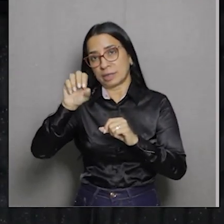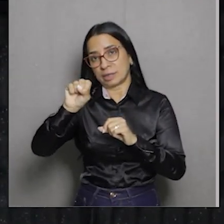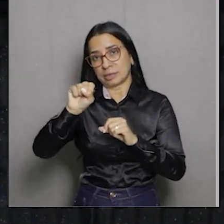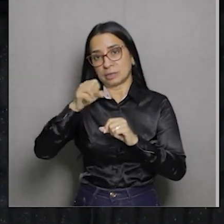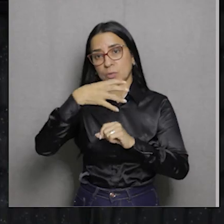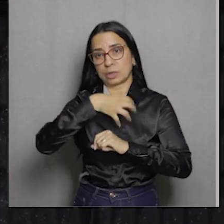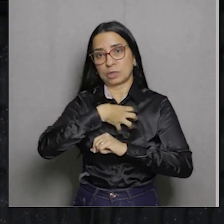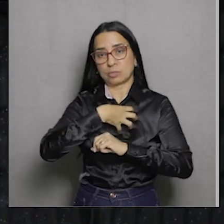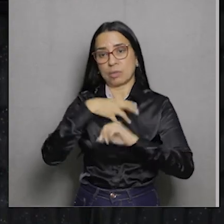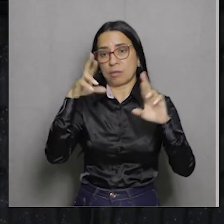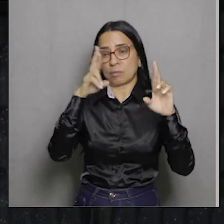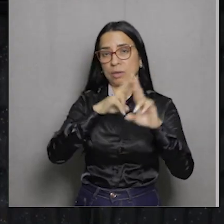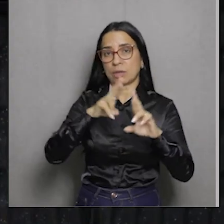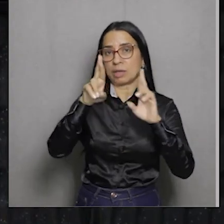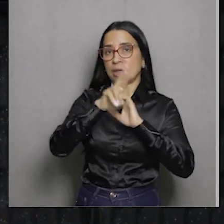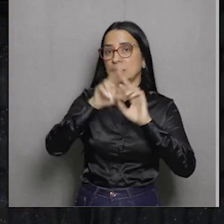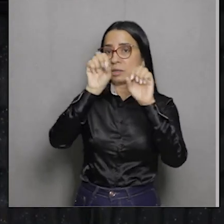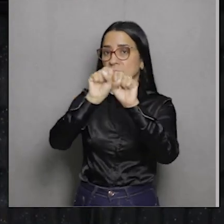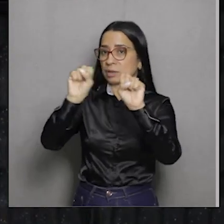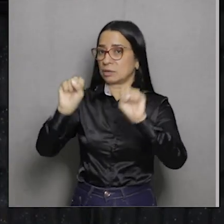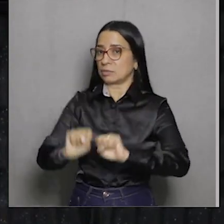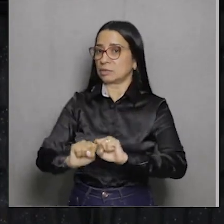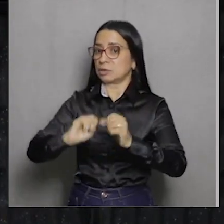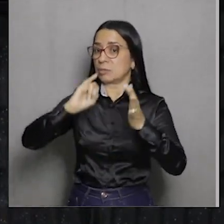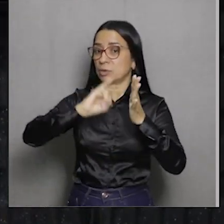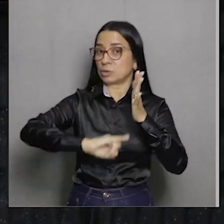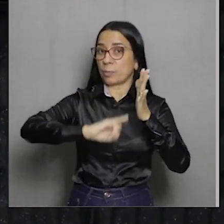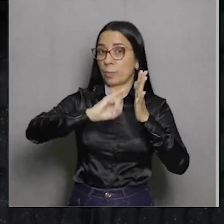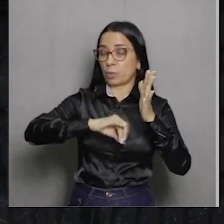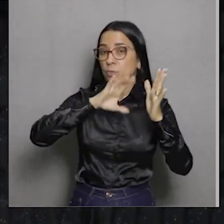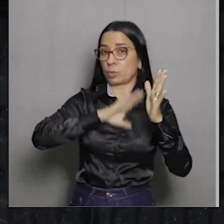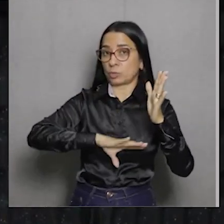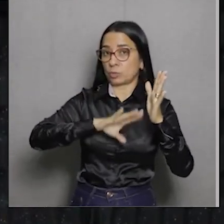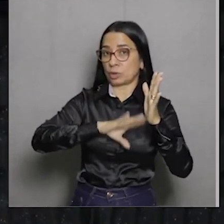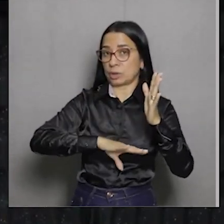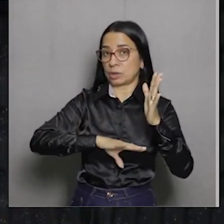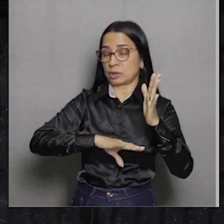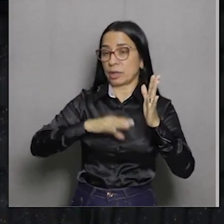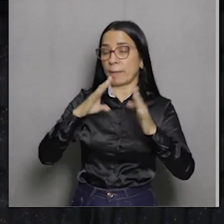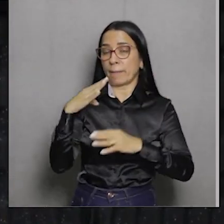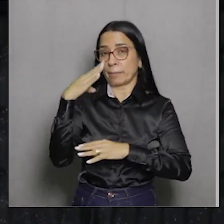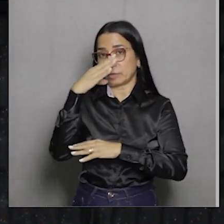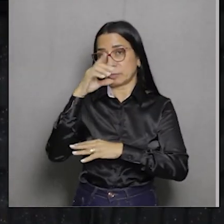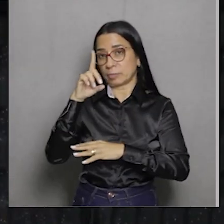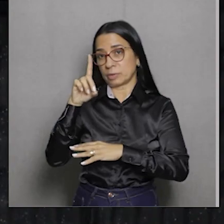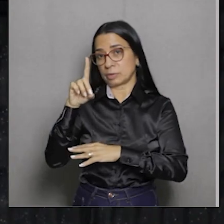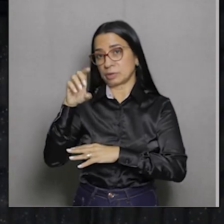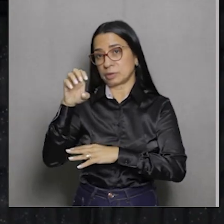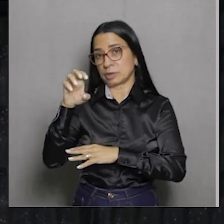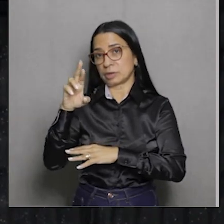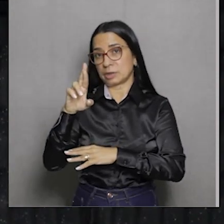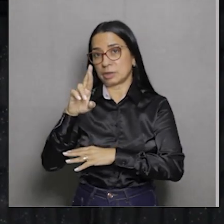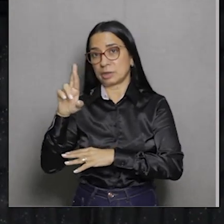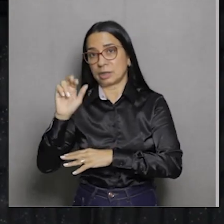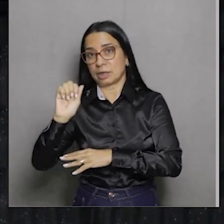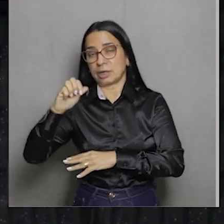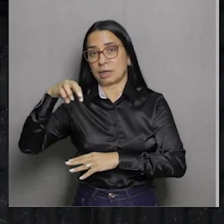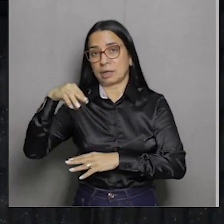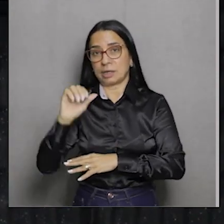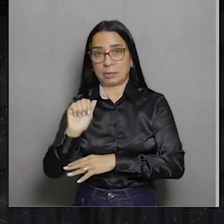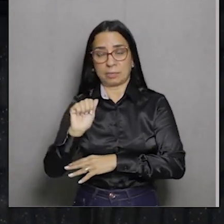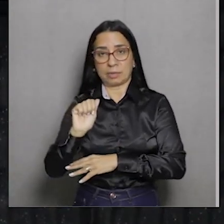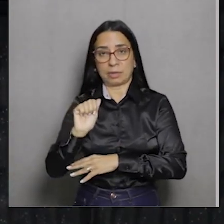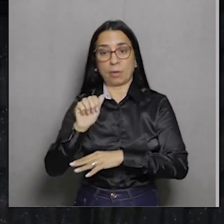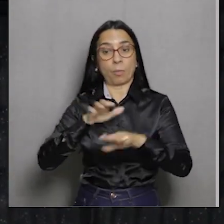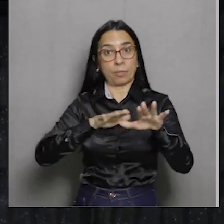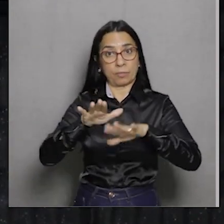em relação ao sistema tributário português, principalmente a derrama, observe que o movimento escolheu inclusive a